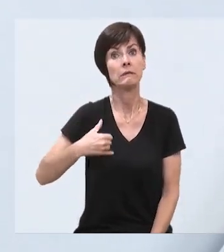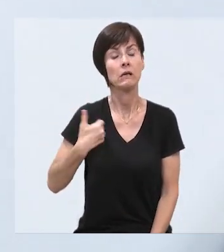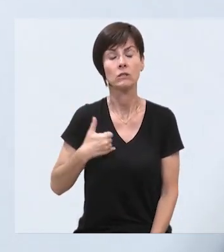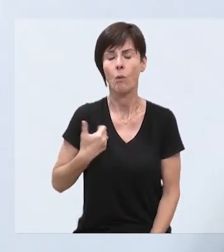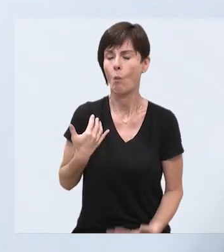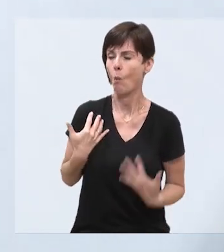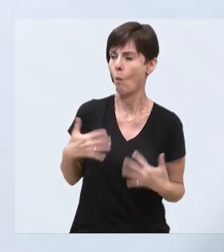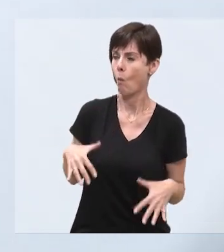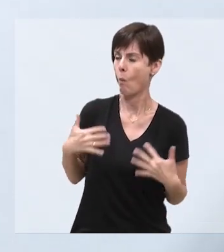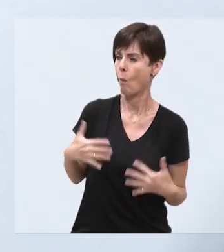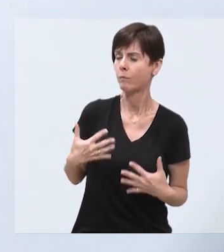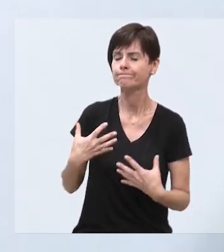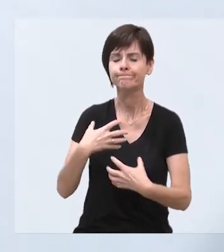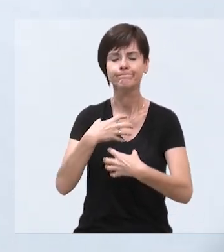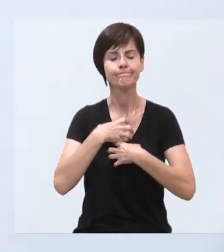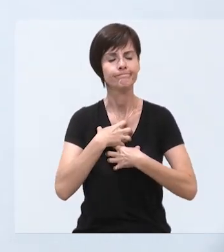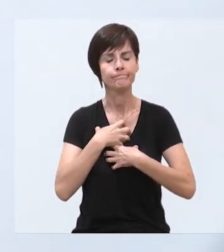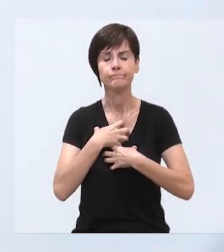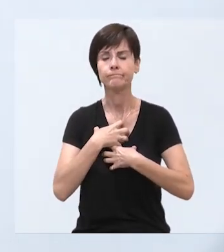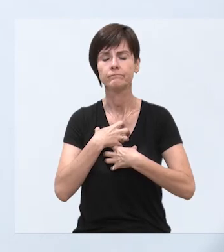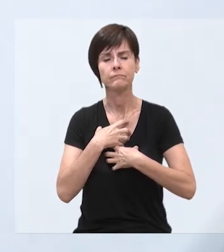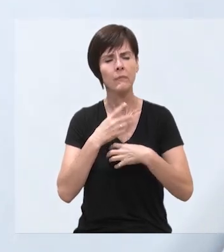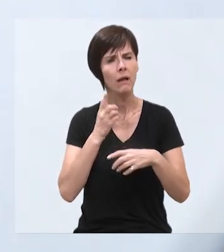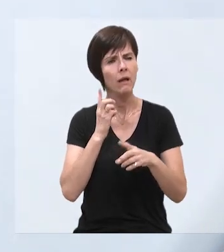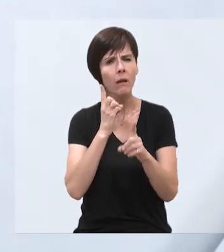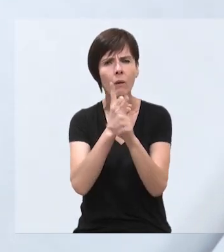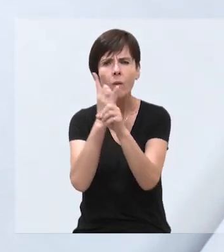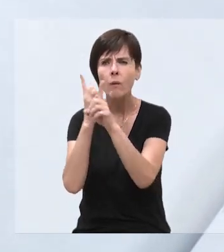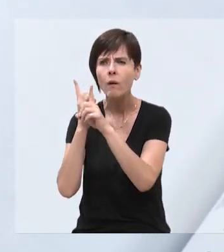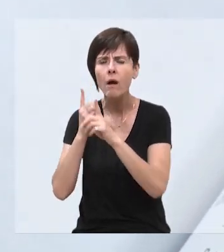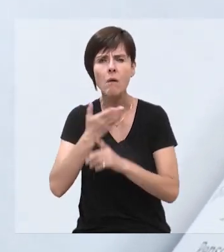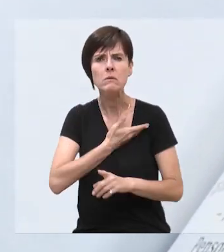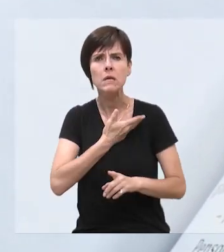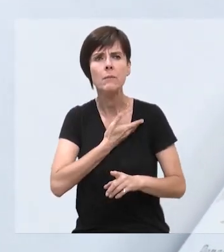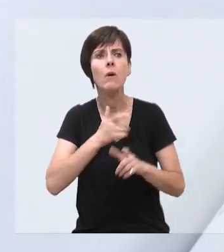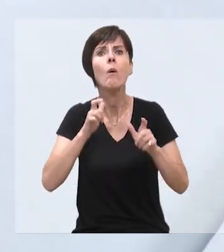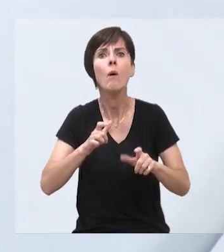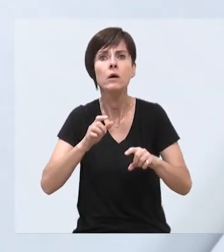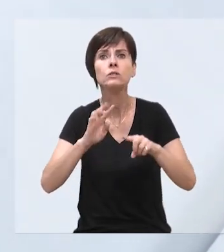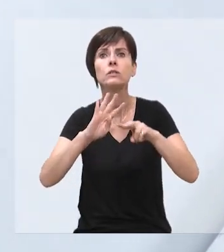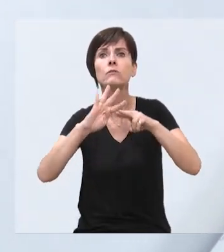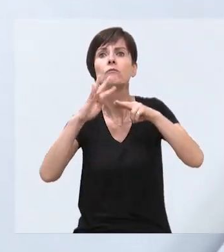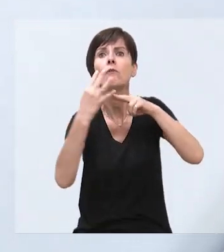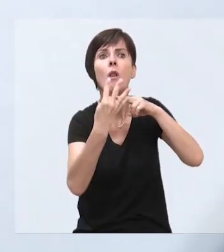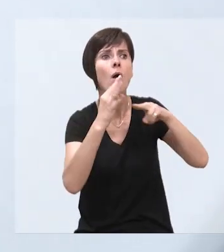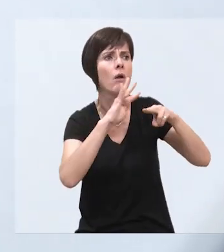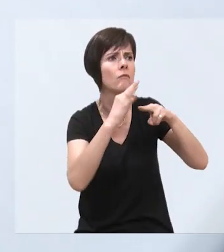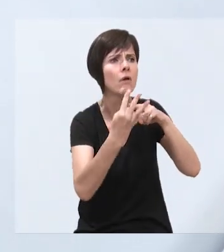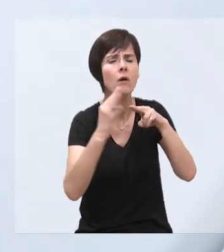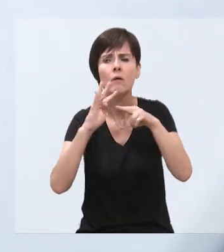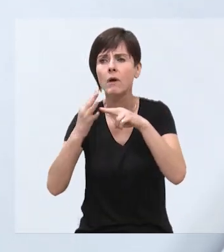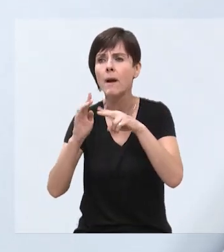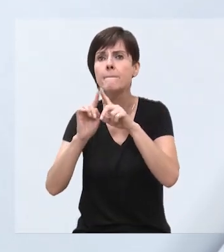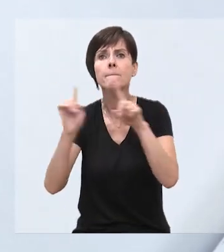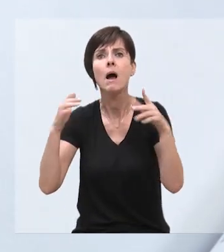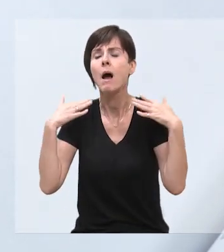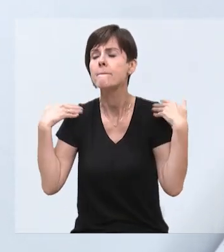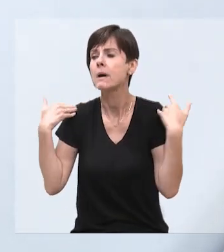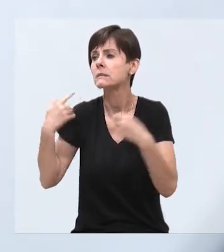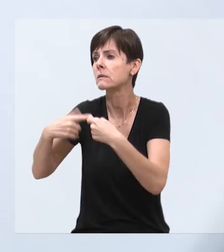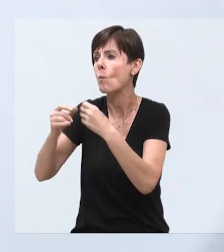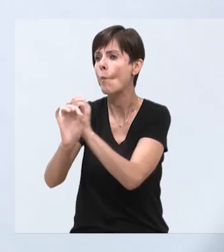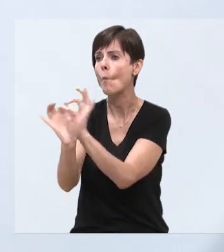com 70 anos. Sentiu isso quando começou a encontrar as pessoas mais em velórios que nas suas